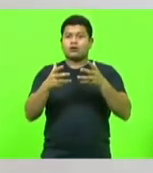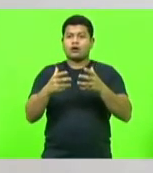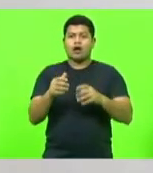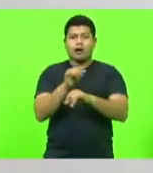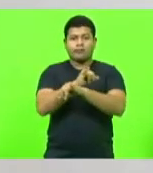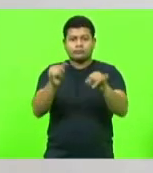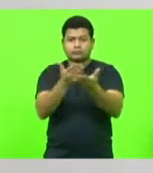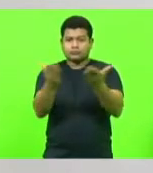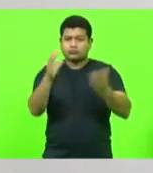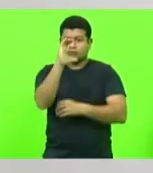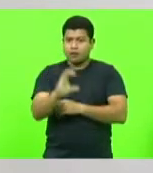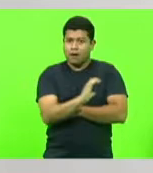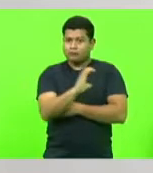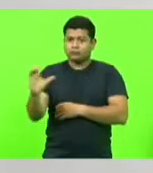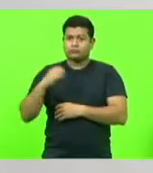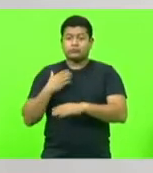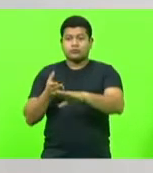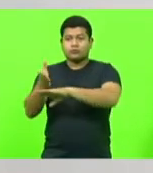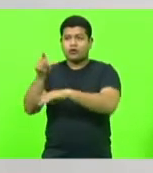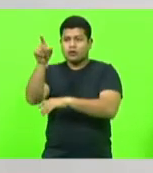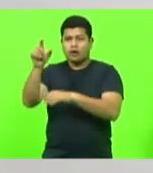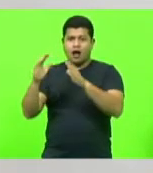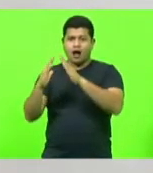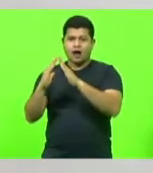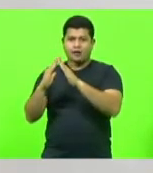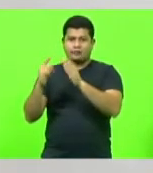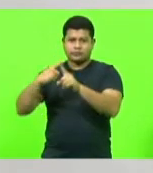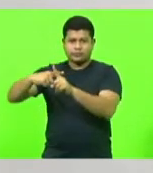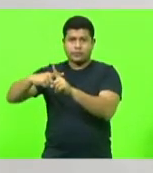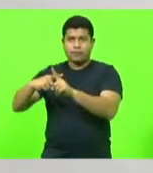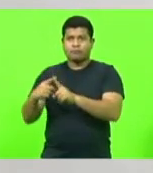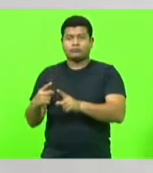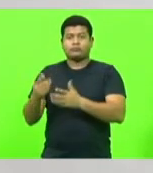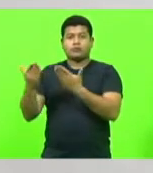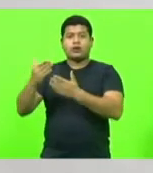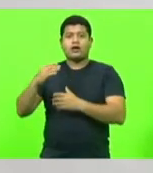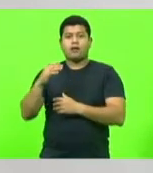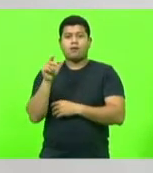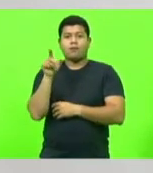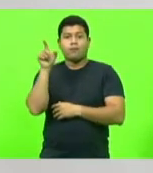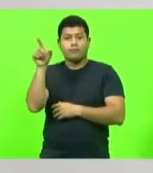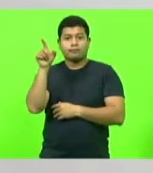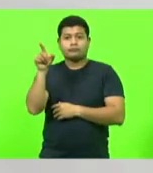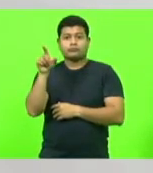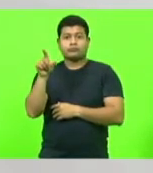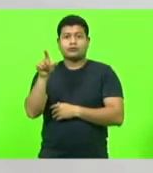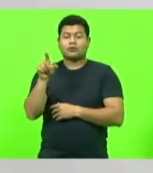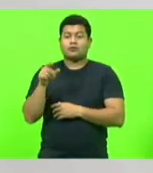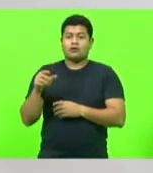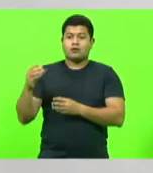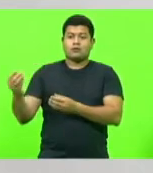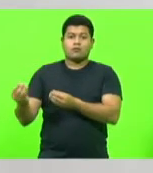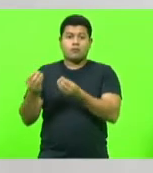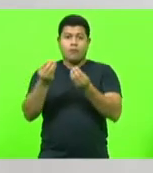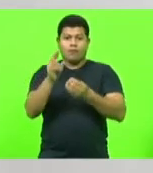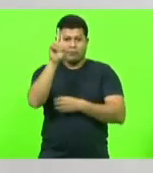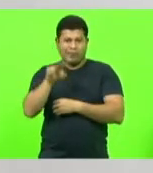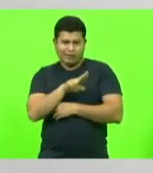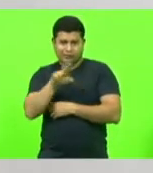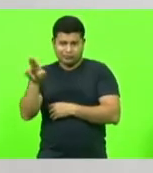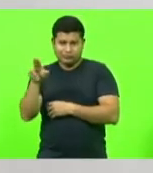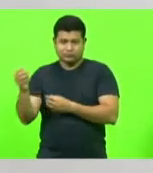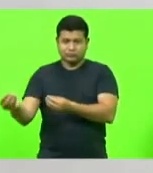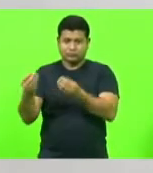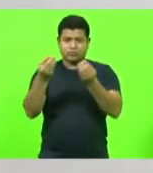Cristo, a receber o pão das mãos do padre, ele coloca isso aqui na sua boca, católicos. Aquilo que seria uma hóstia, o pão